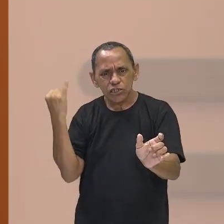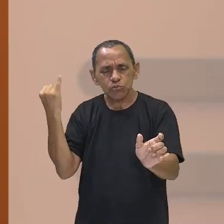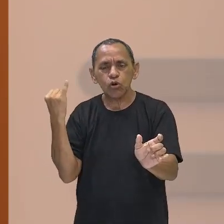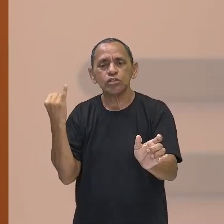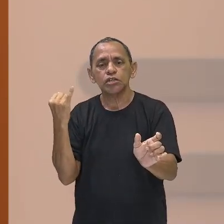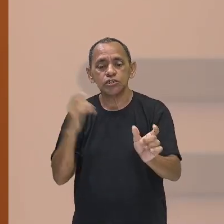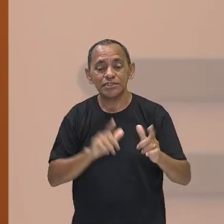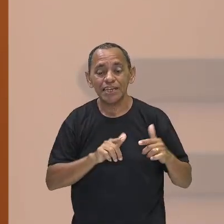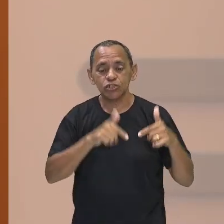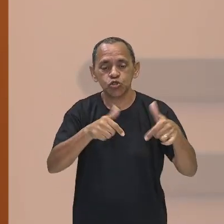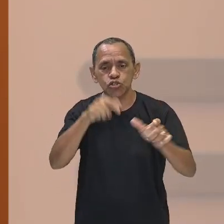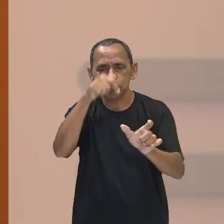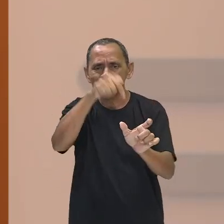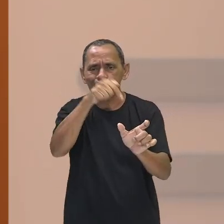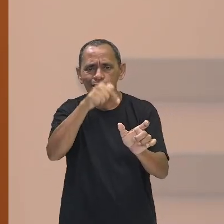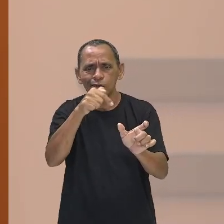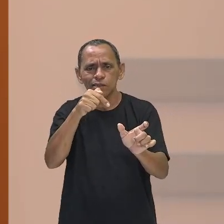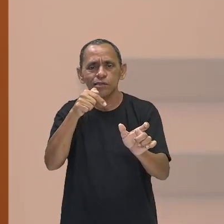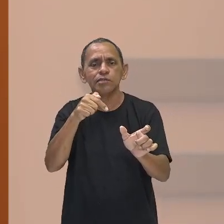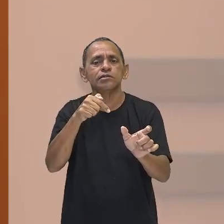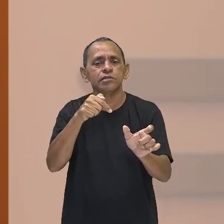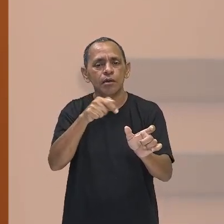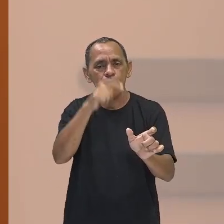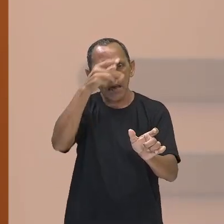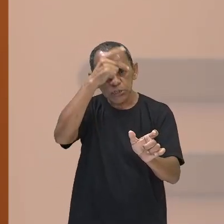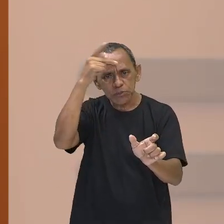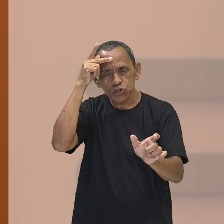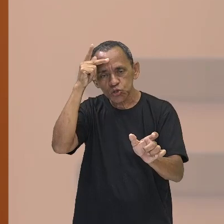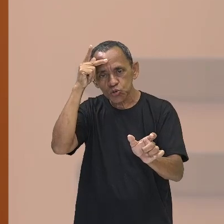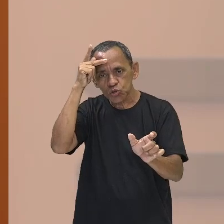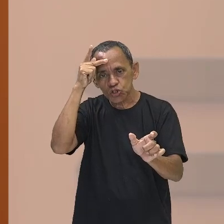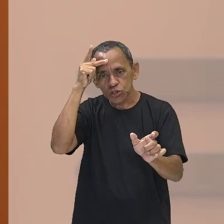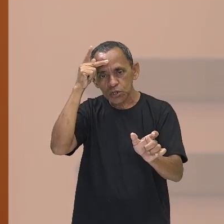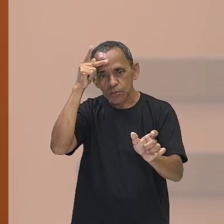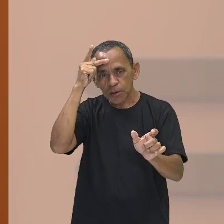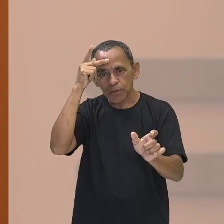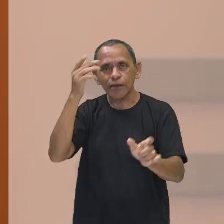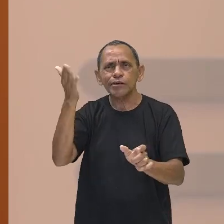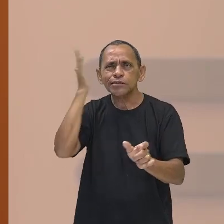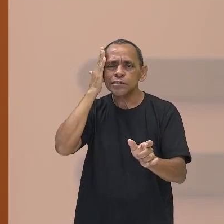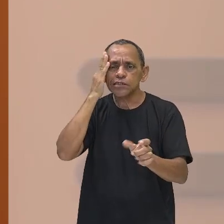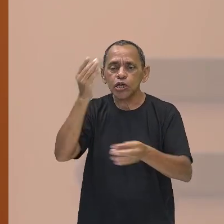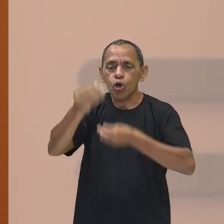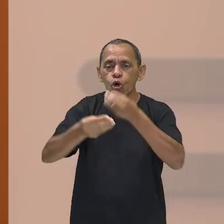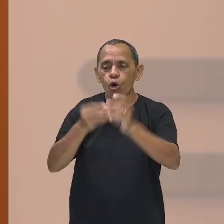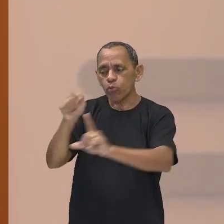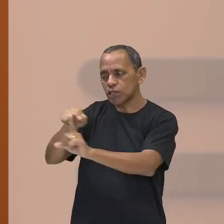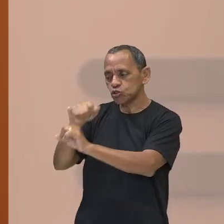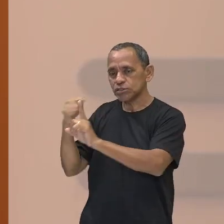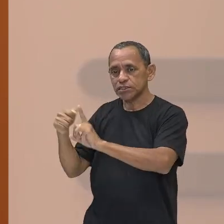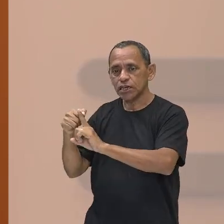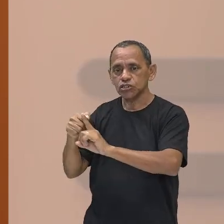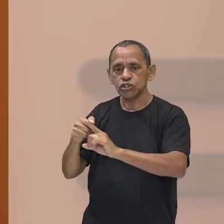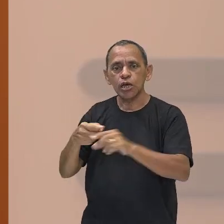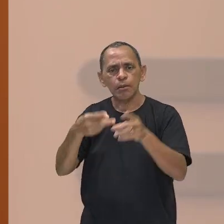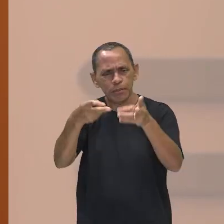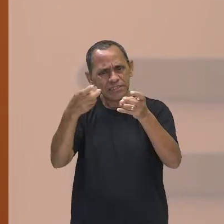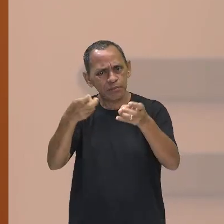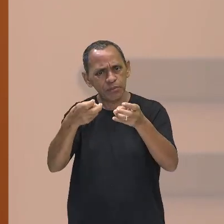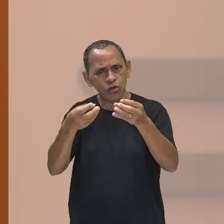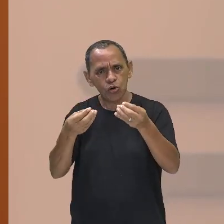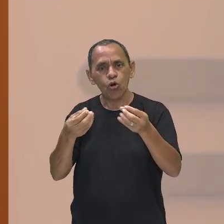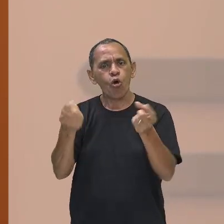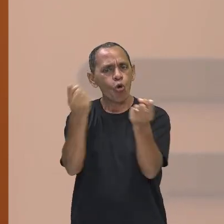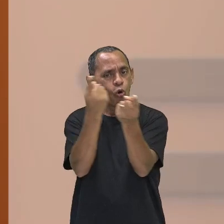para que a gente possa compreender e entender a sociedade. Então veja como eles divergem totalmente no campo